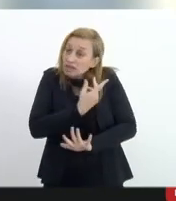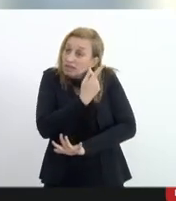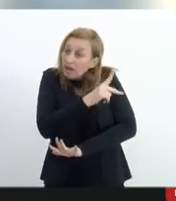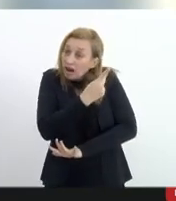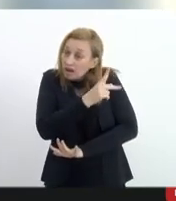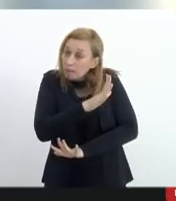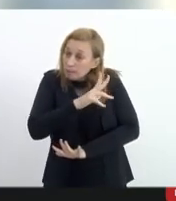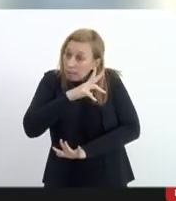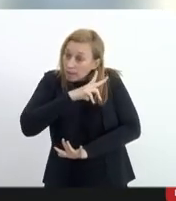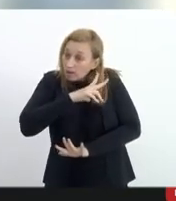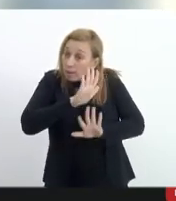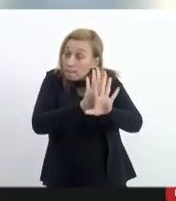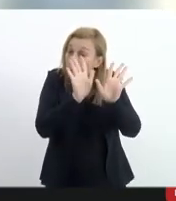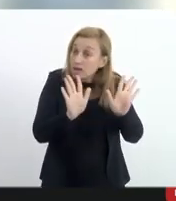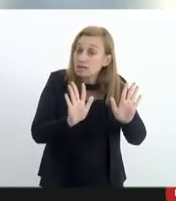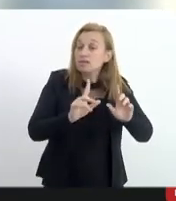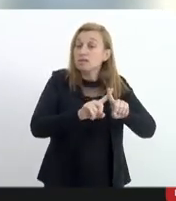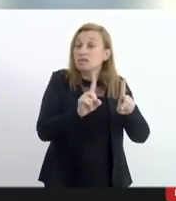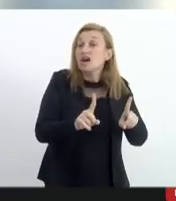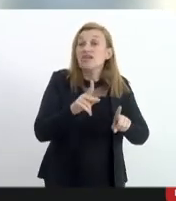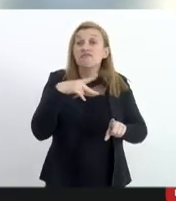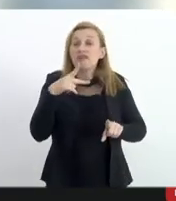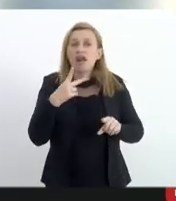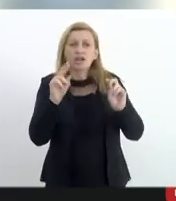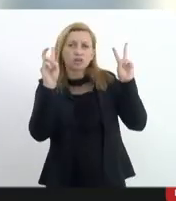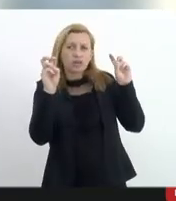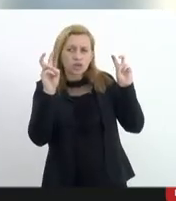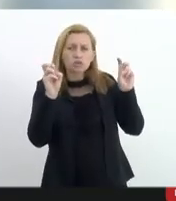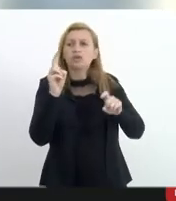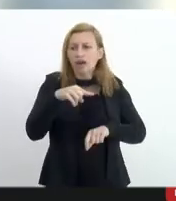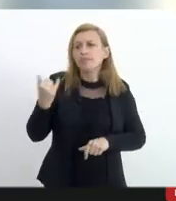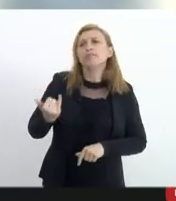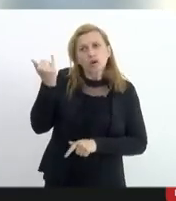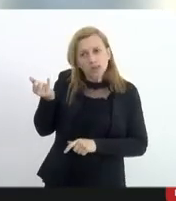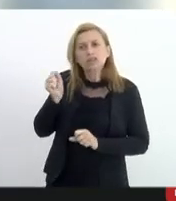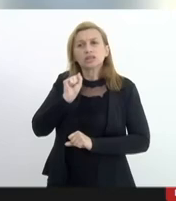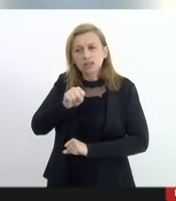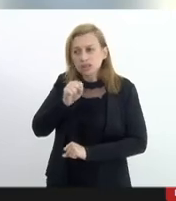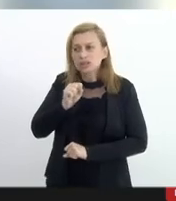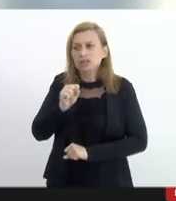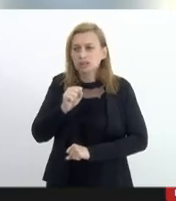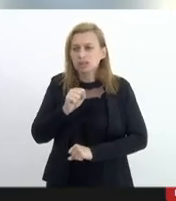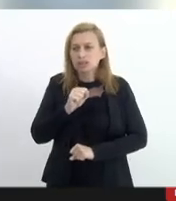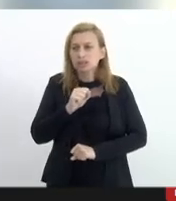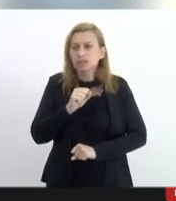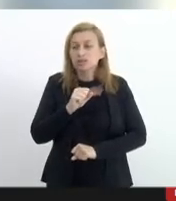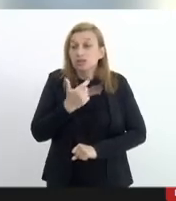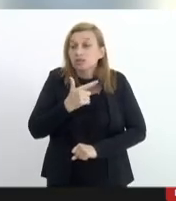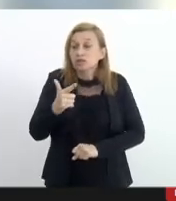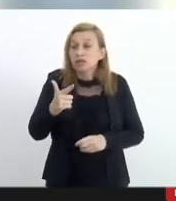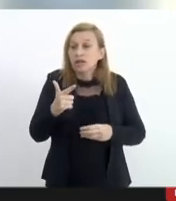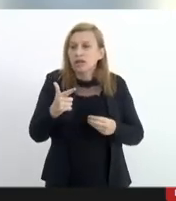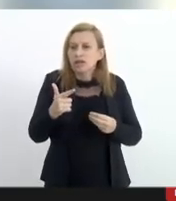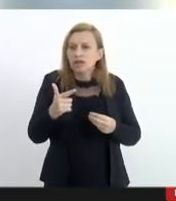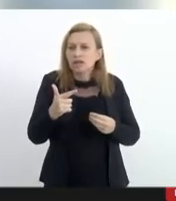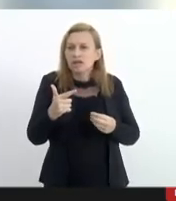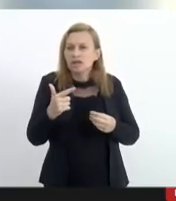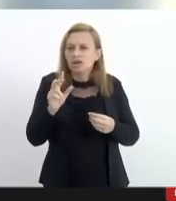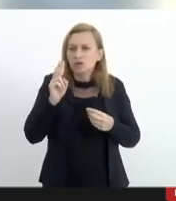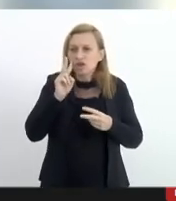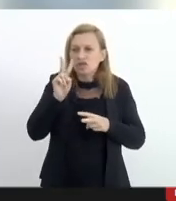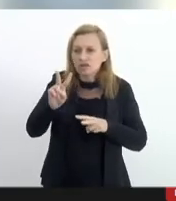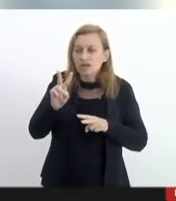vida dela então falar sobre o assunto é muito importante uma vez que a gente ainda não tem aquela figura que a gente costuma ver em filmes